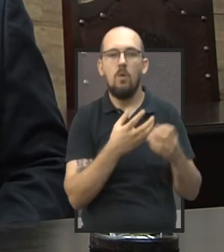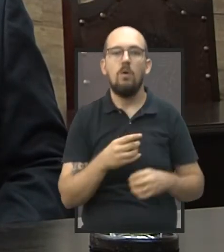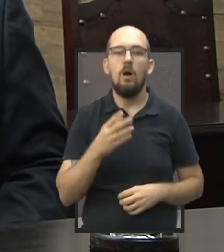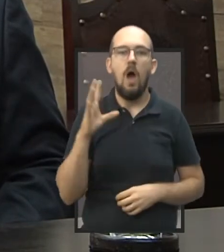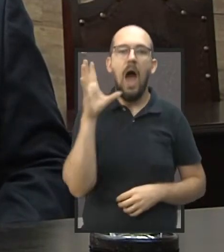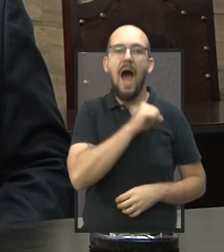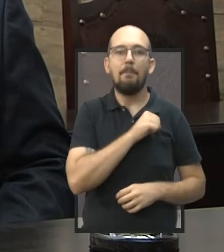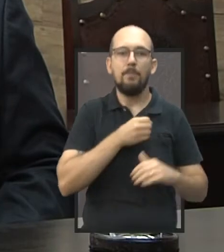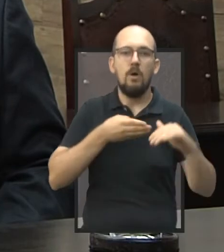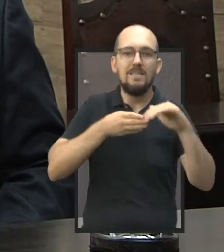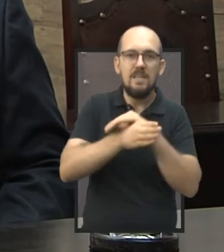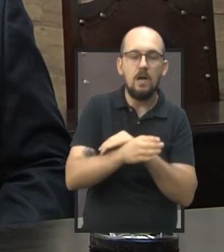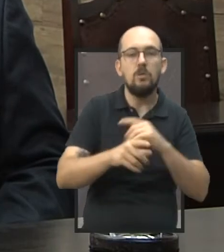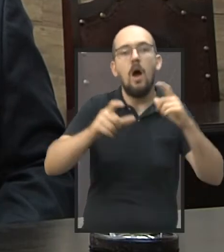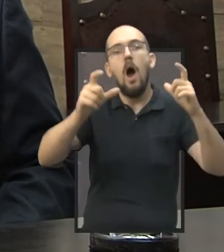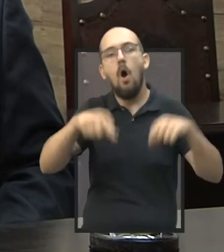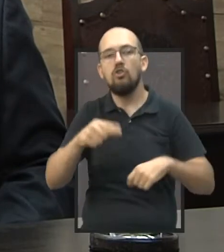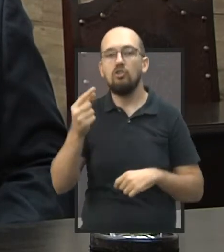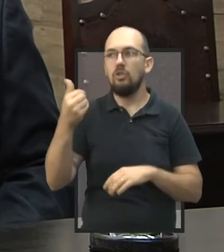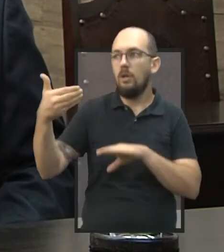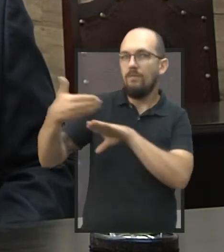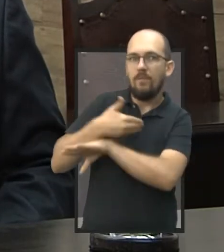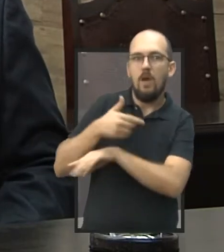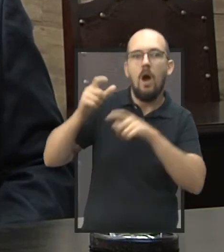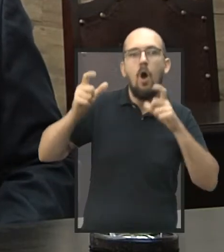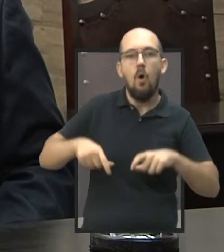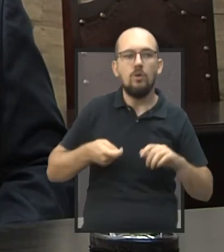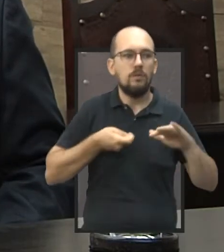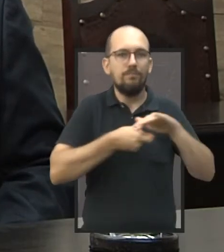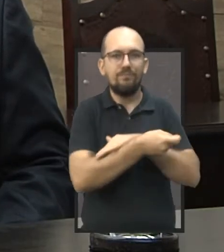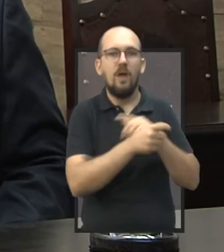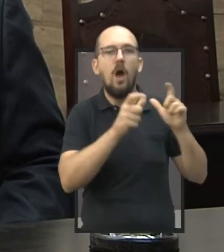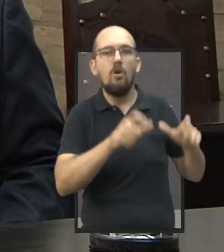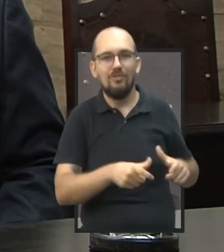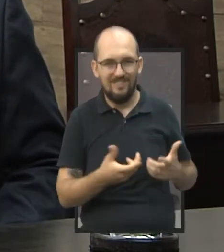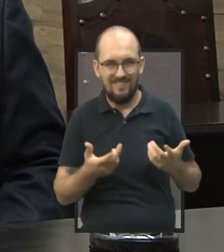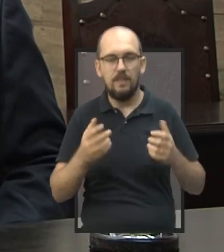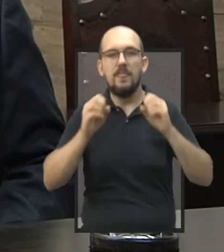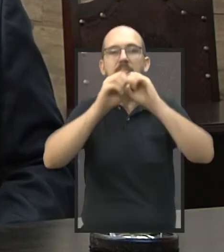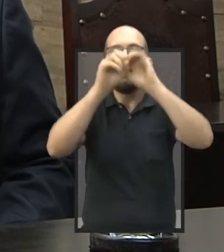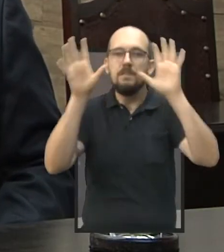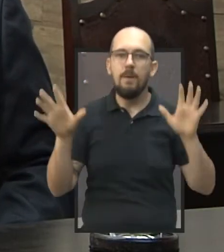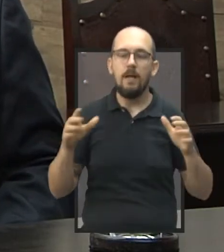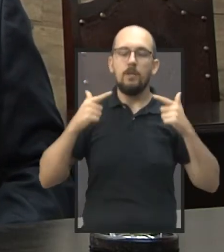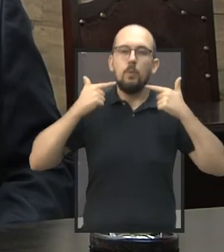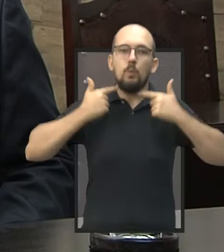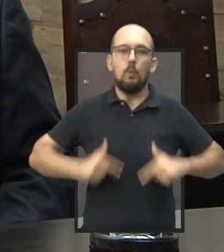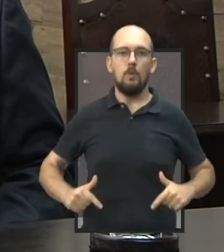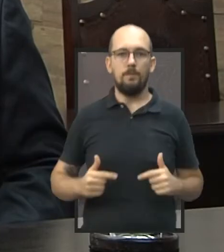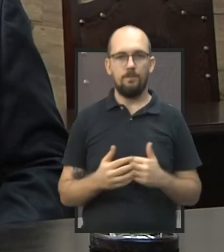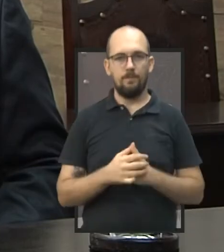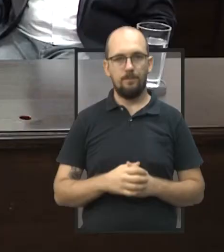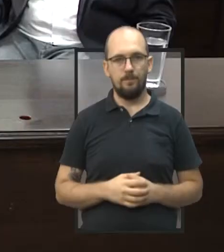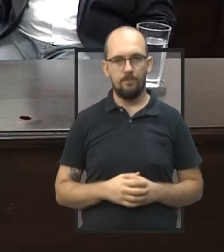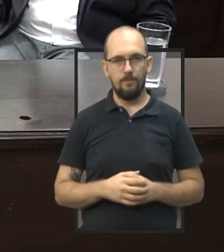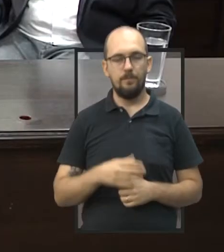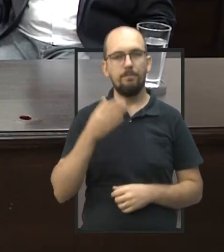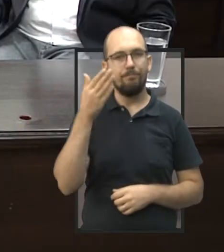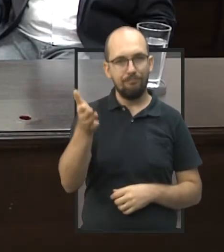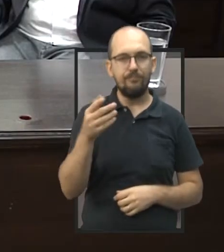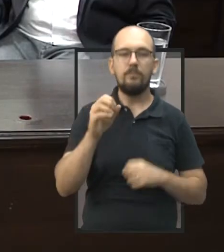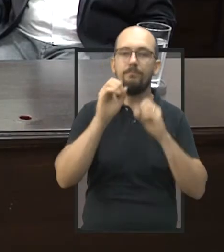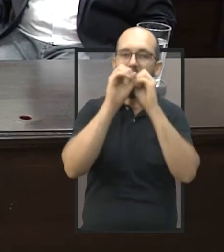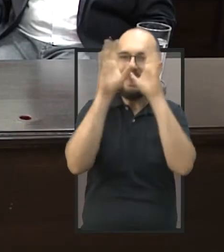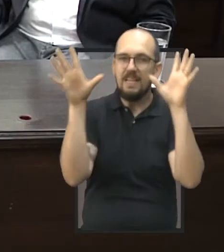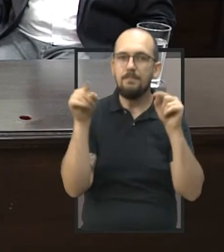ter lá fácil, rápido acesso, de onde veio o dinheiro, de onde foi empenhado, para que tenha mais transparência e mais lisura no poder público. Ou seja,